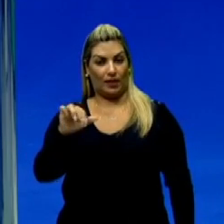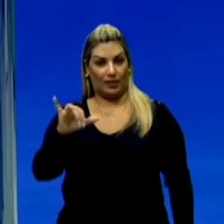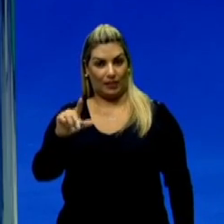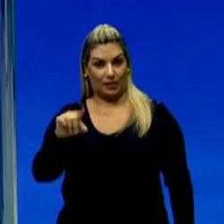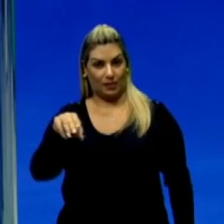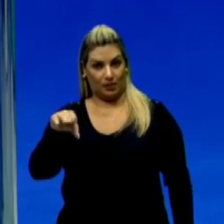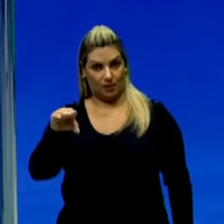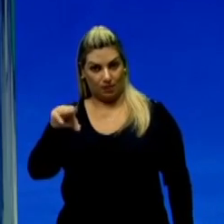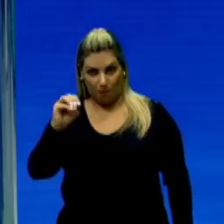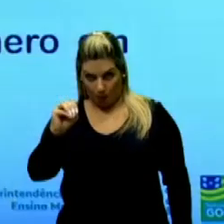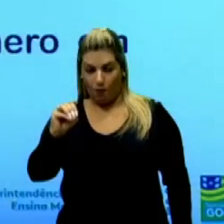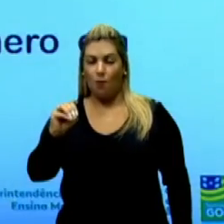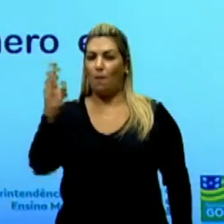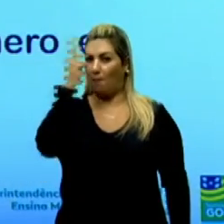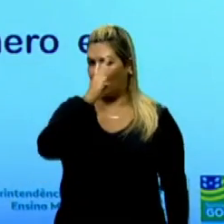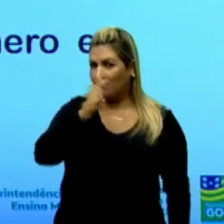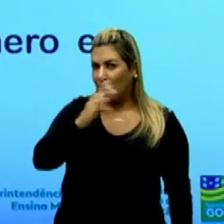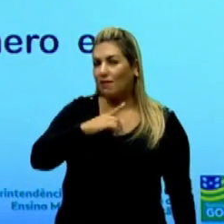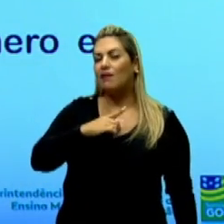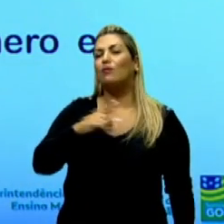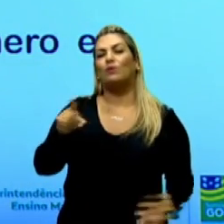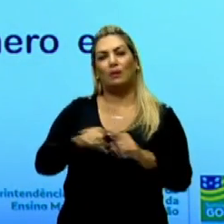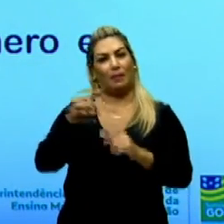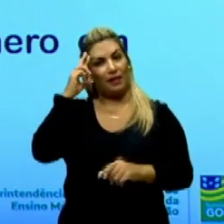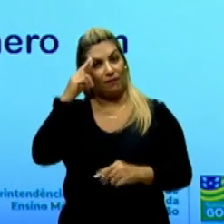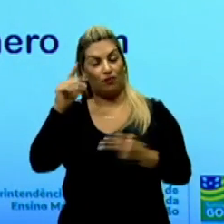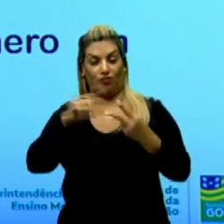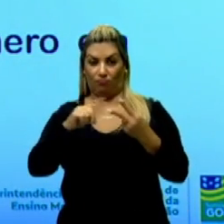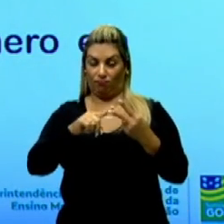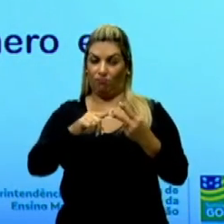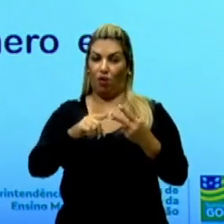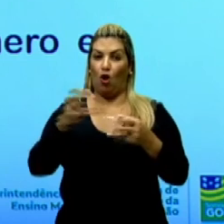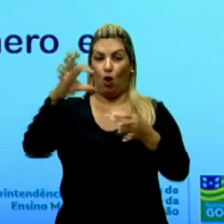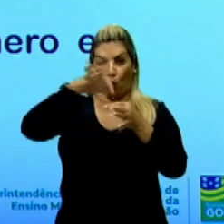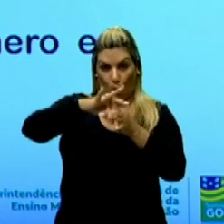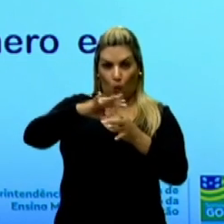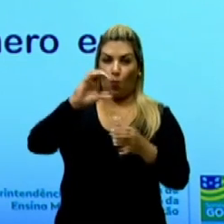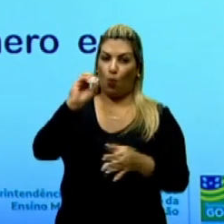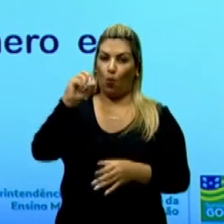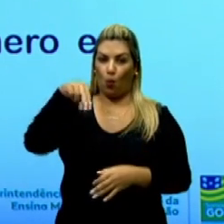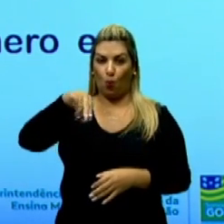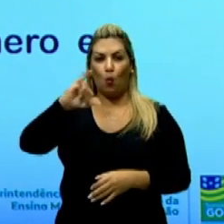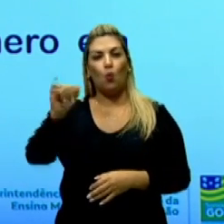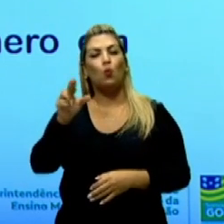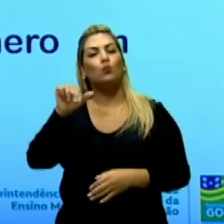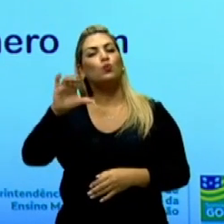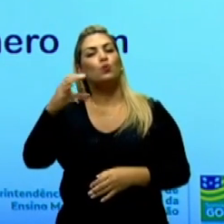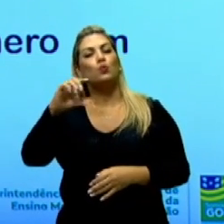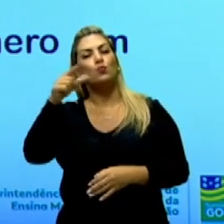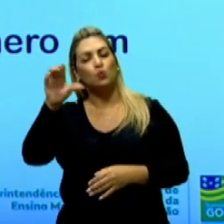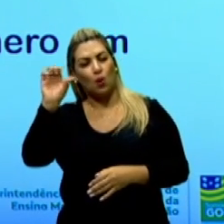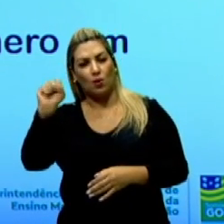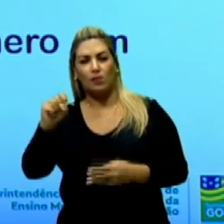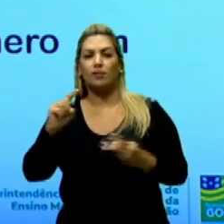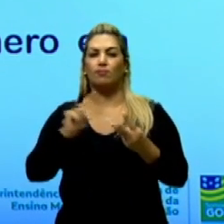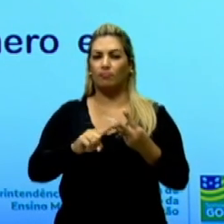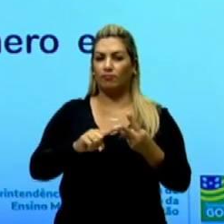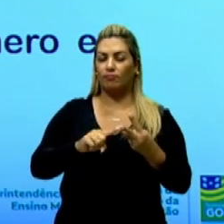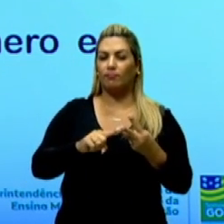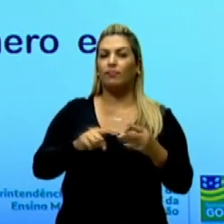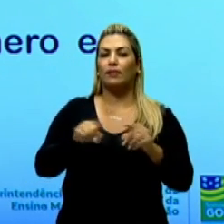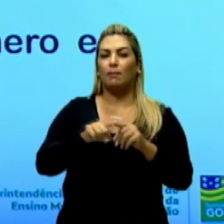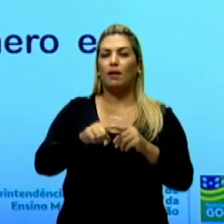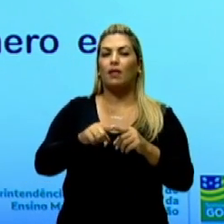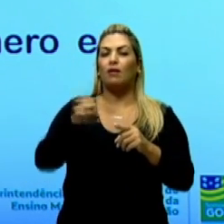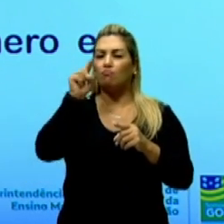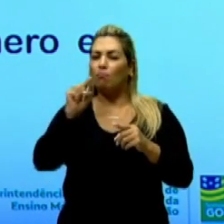refletir sobre as conjunções e a relação de sentido no gênero e em estudo, refletir também o uso da